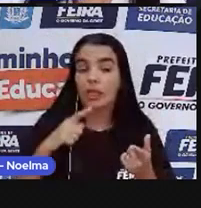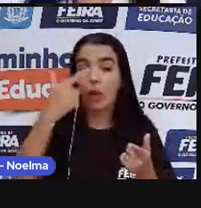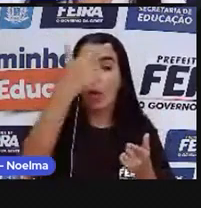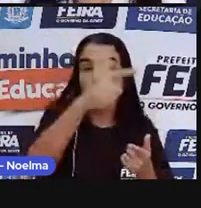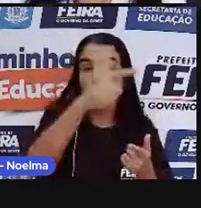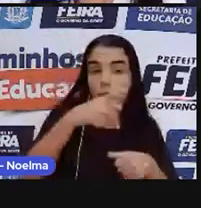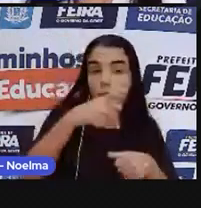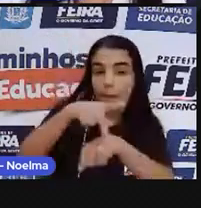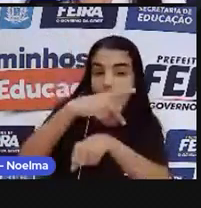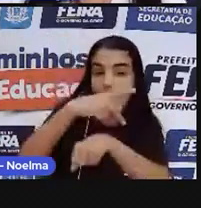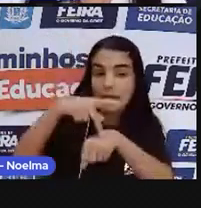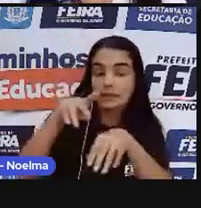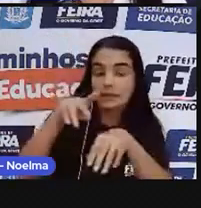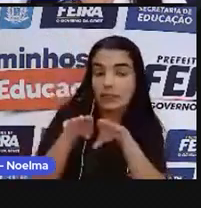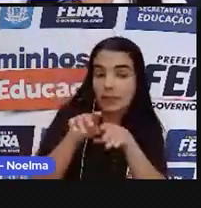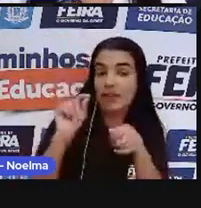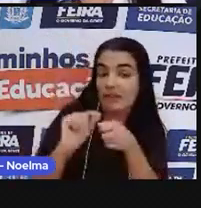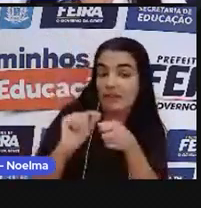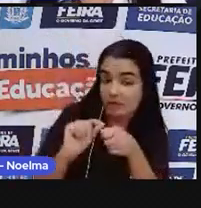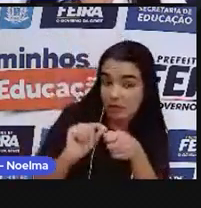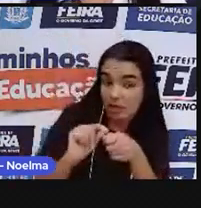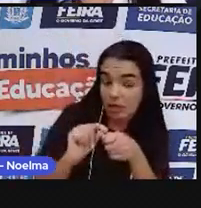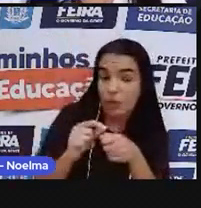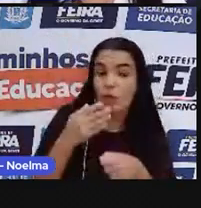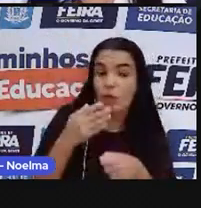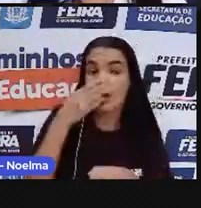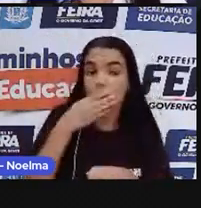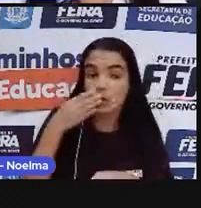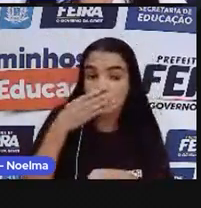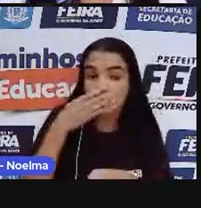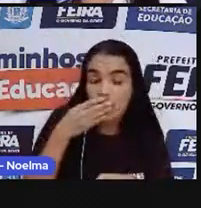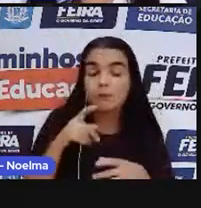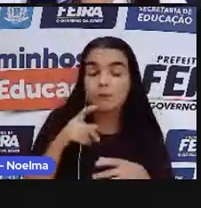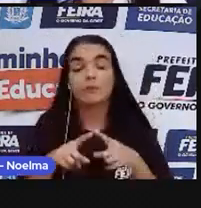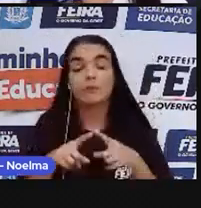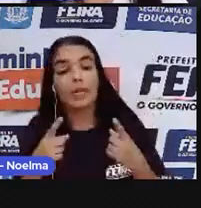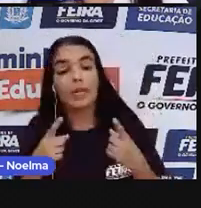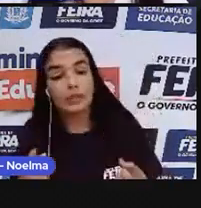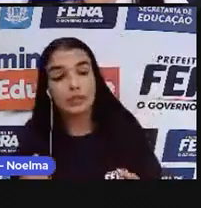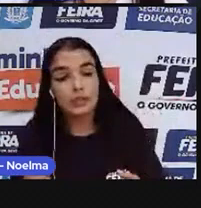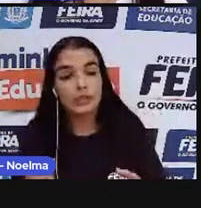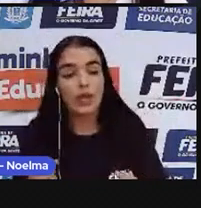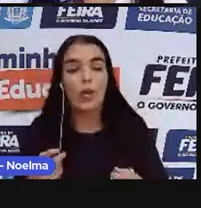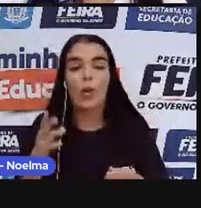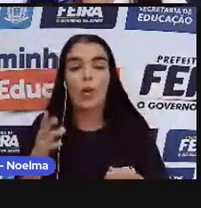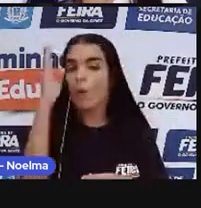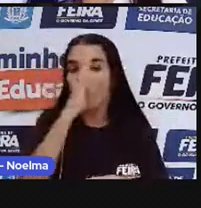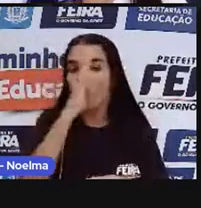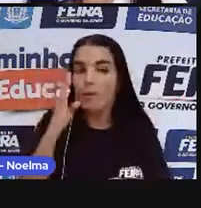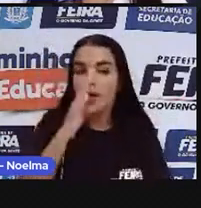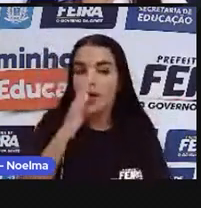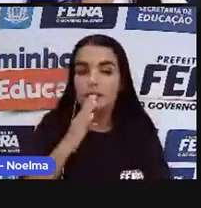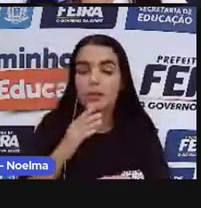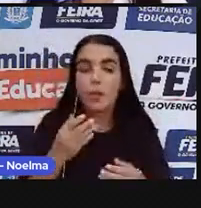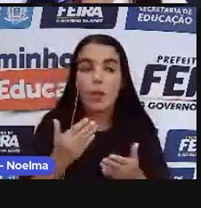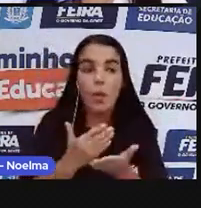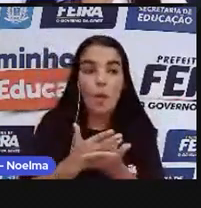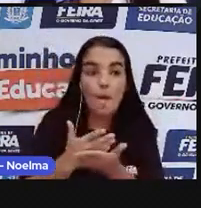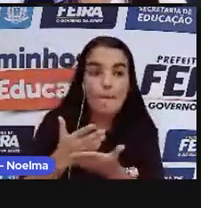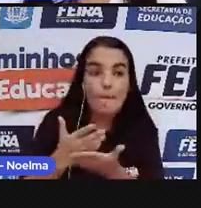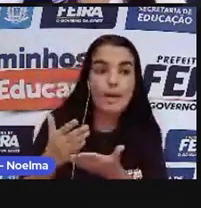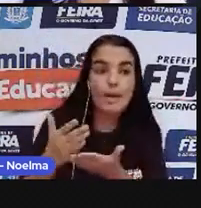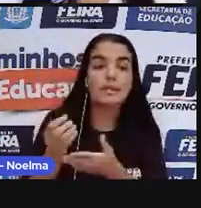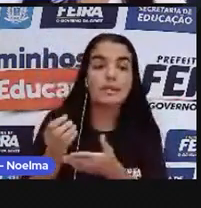quando houve essa queda na cana-de-açúcar, a queda econômica, o Brasil inicia aí um novo período,